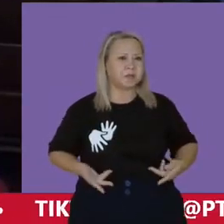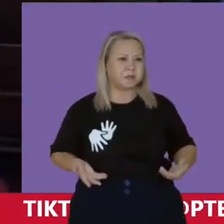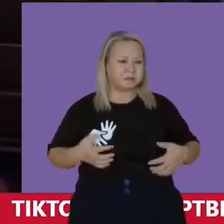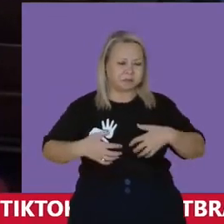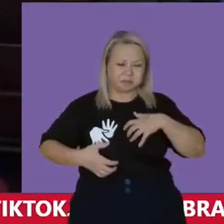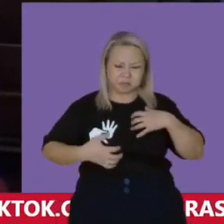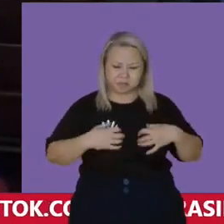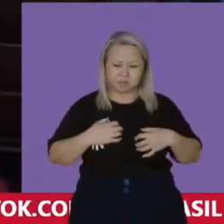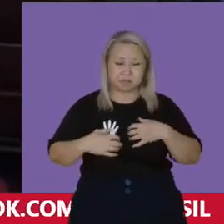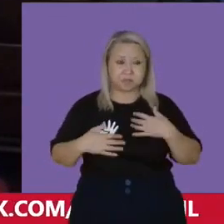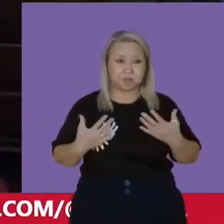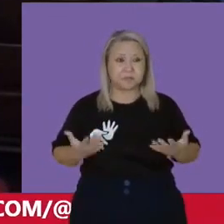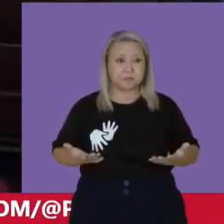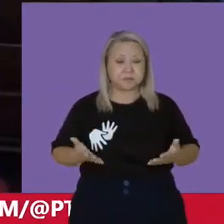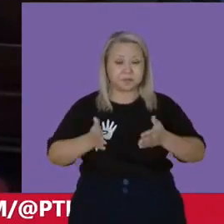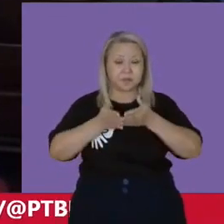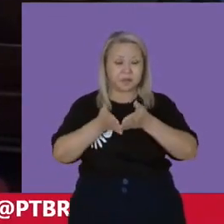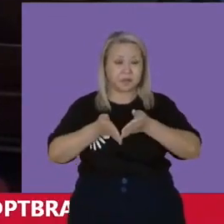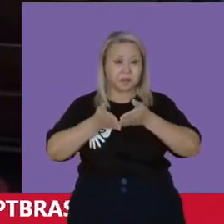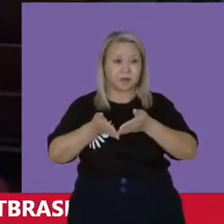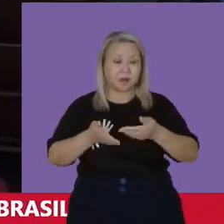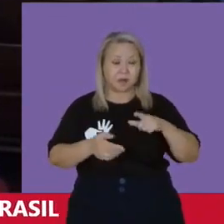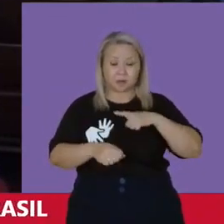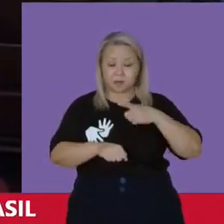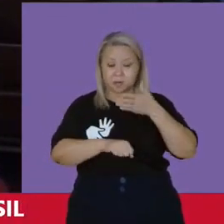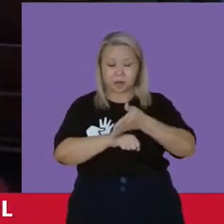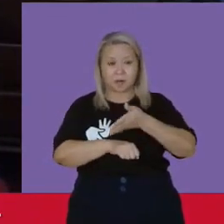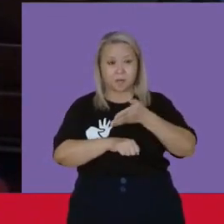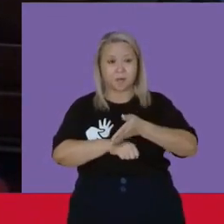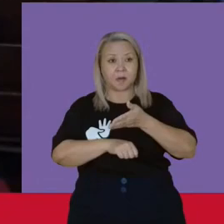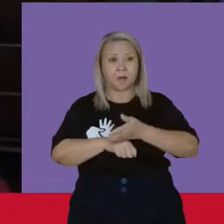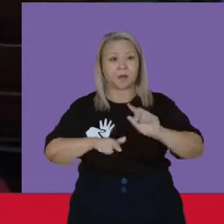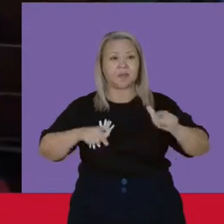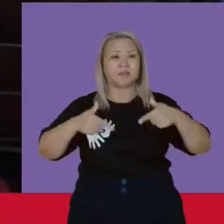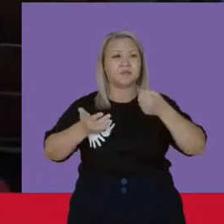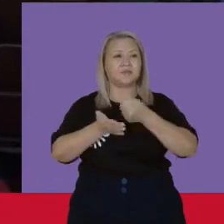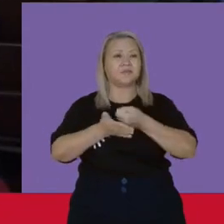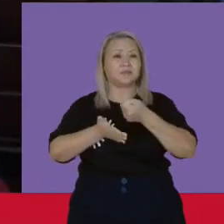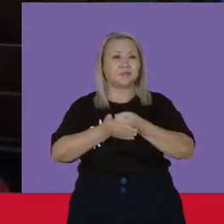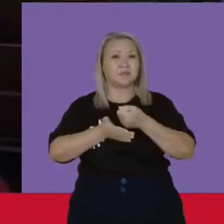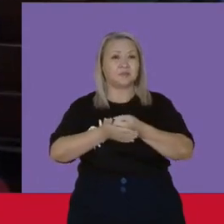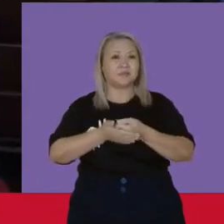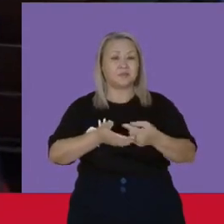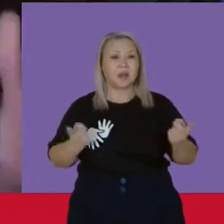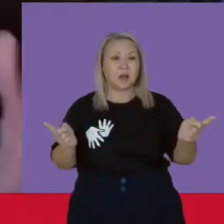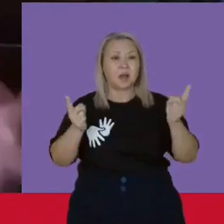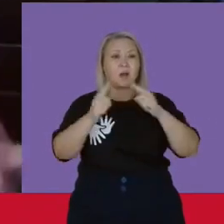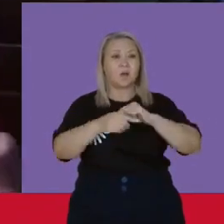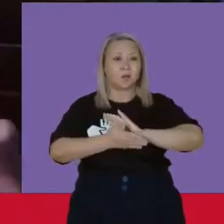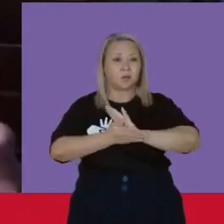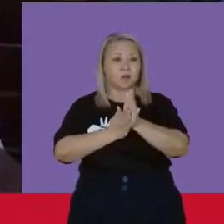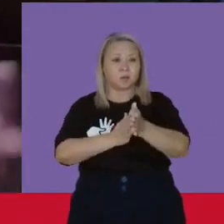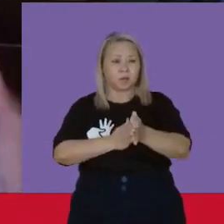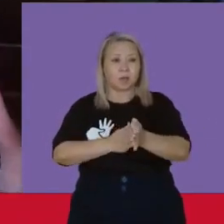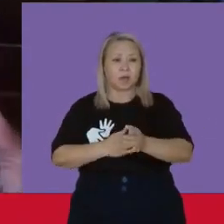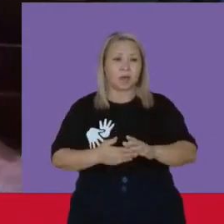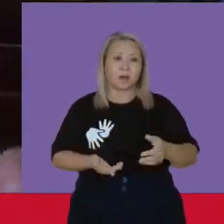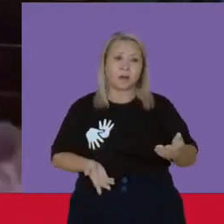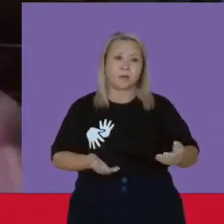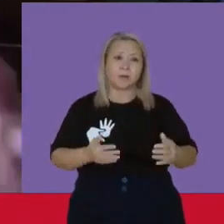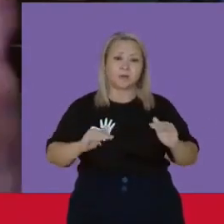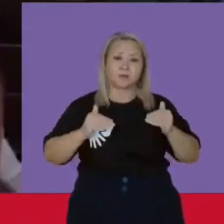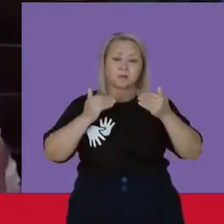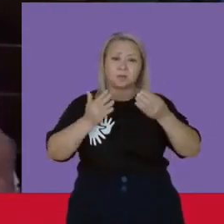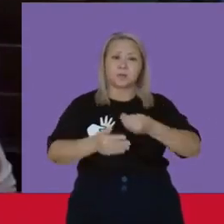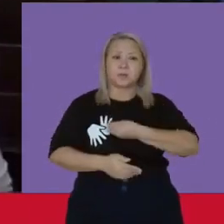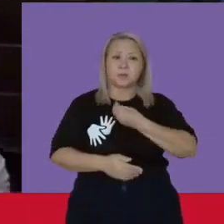Nós temos tido uma participação de lutar o tempo todo contra a exploração e pela sobrevivência dos